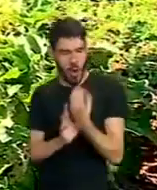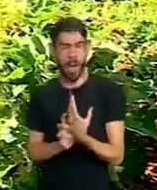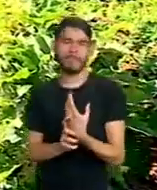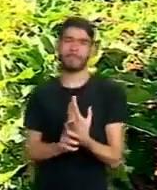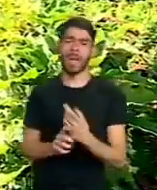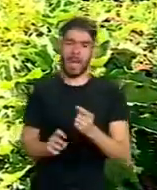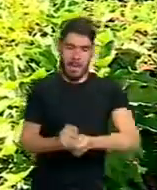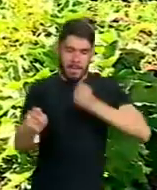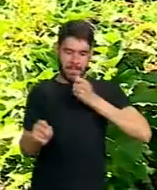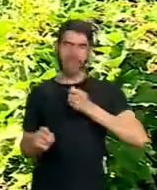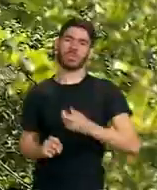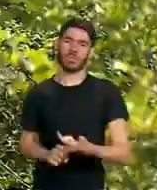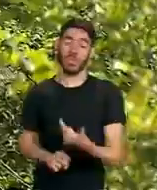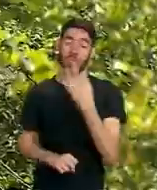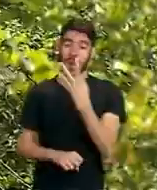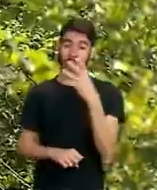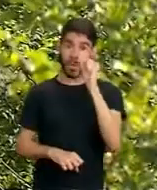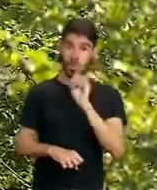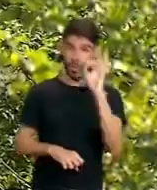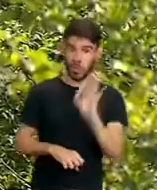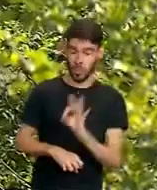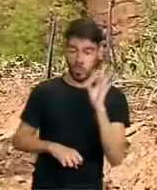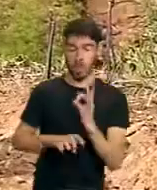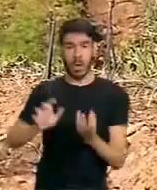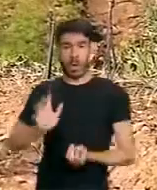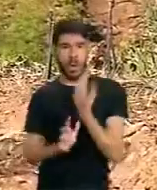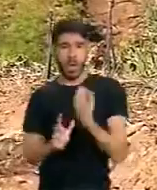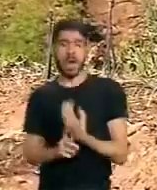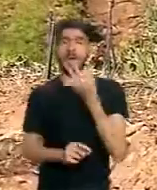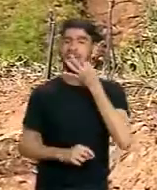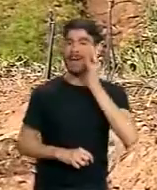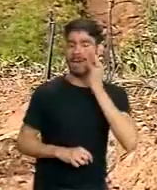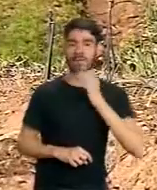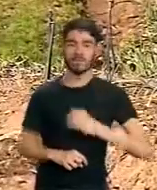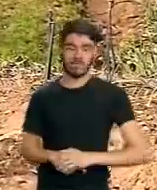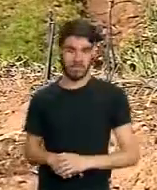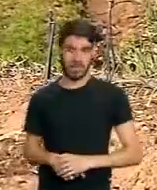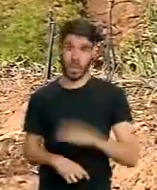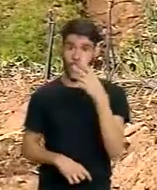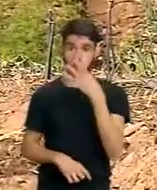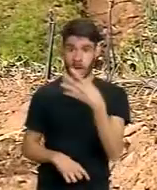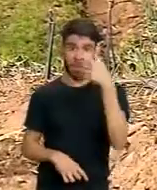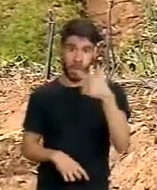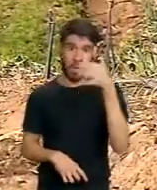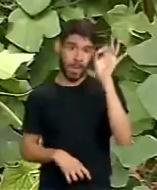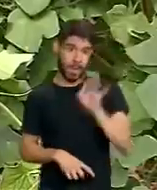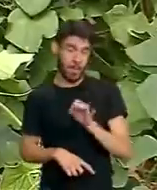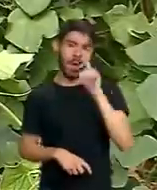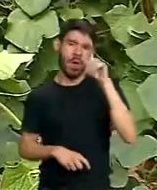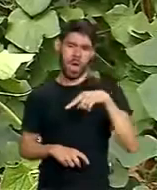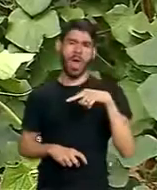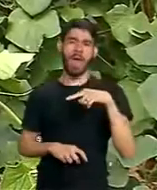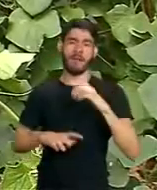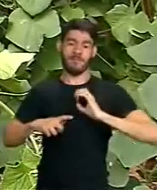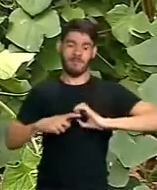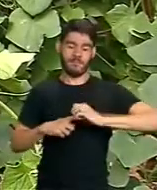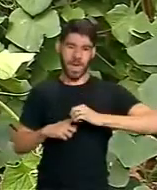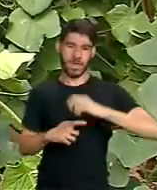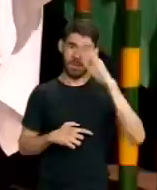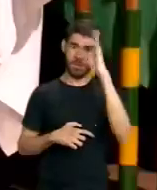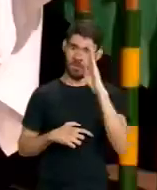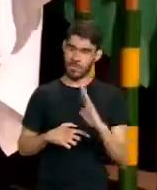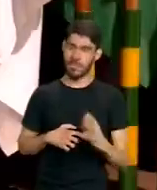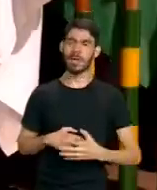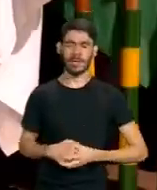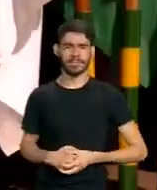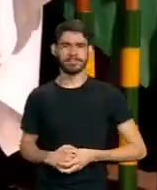mandioca, 48% da produção de café, 42% da produção de feijão no Brasil.